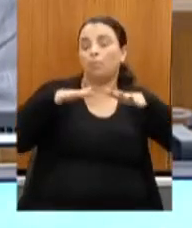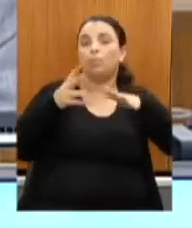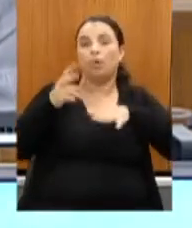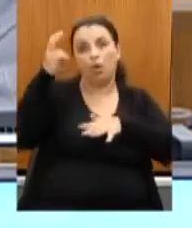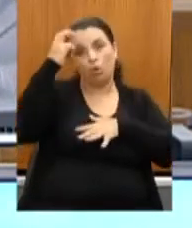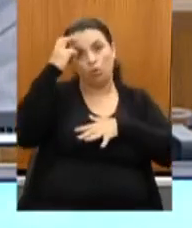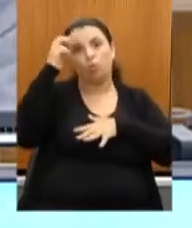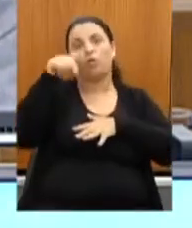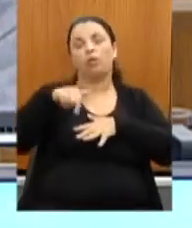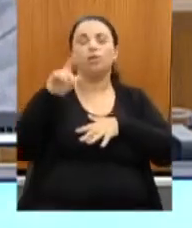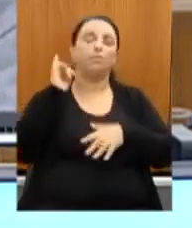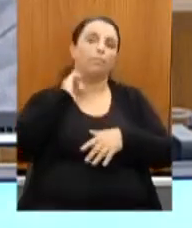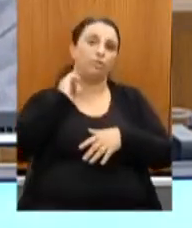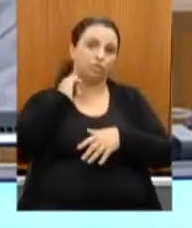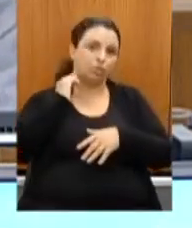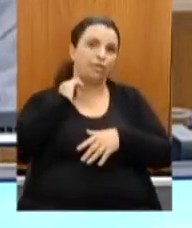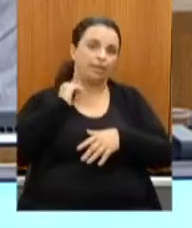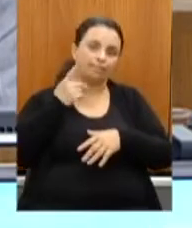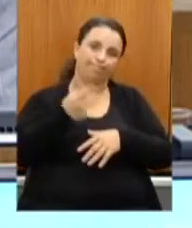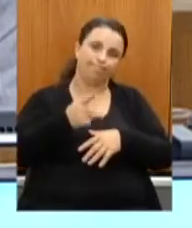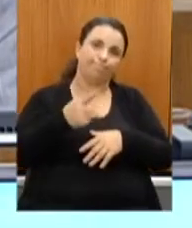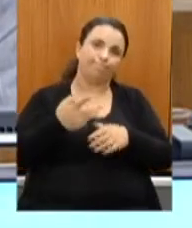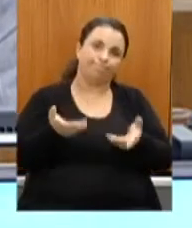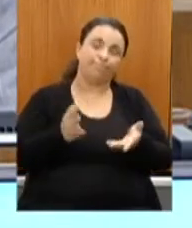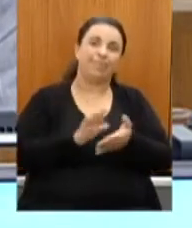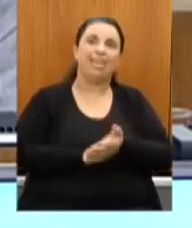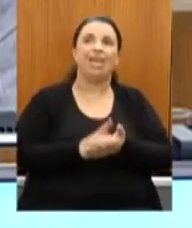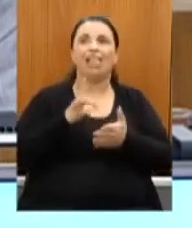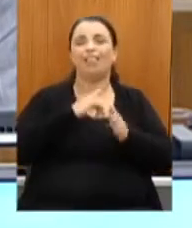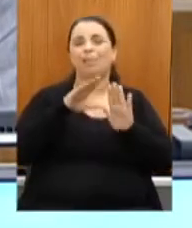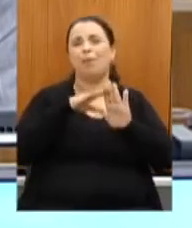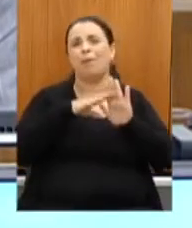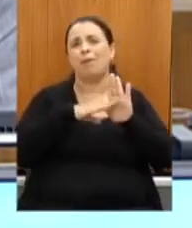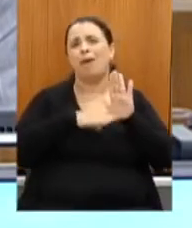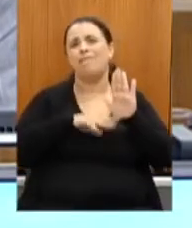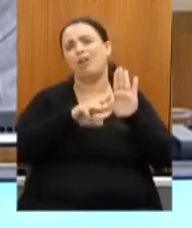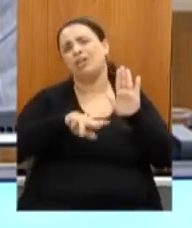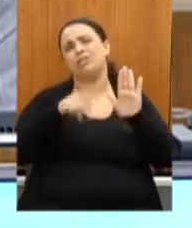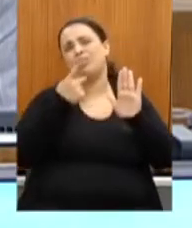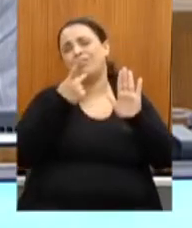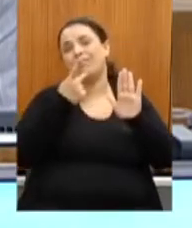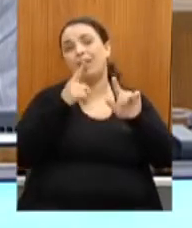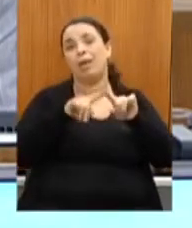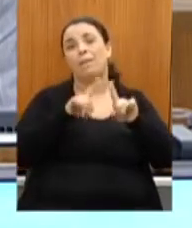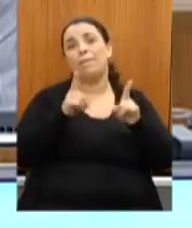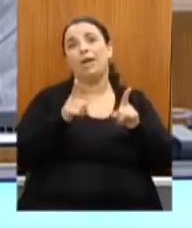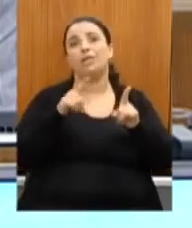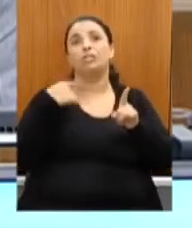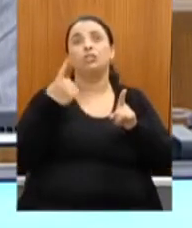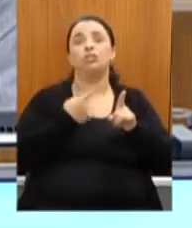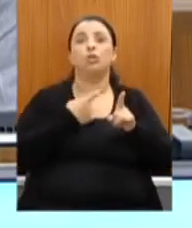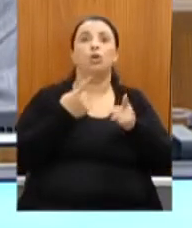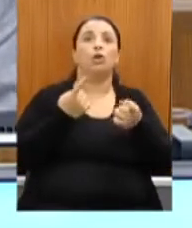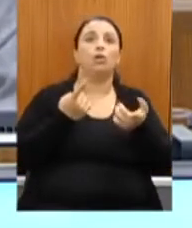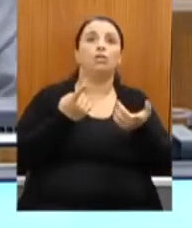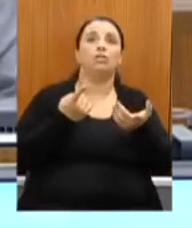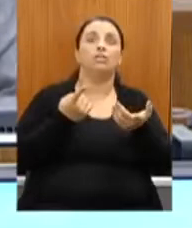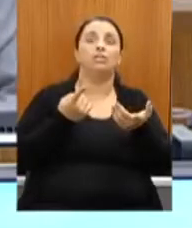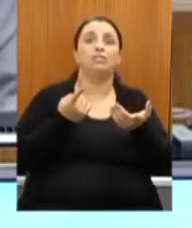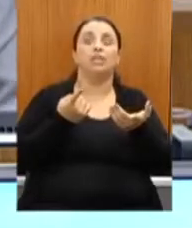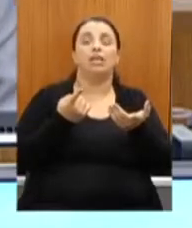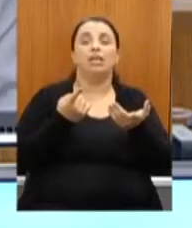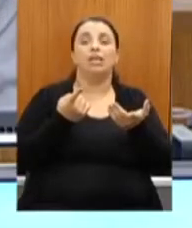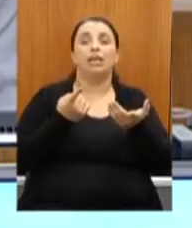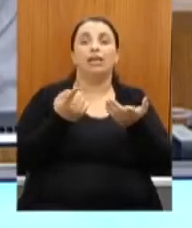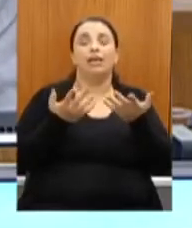Bem, tem tanta coisa aqui ainda, mas nós, o CMS cultural, enfim, mas,